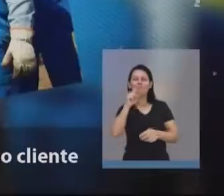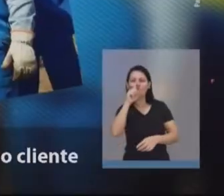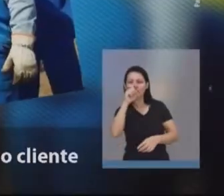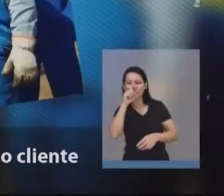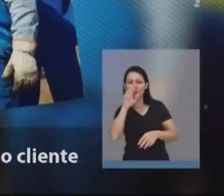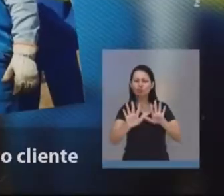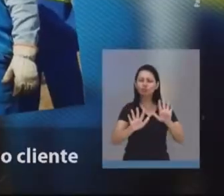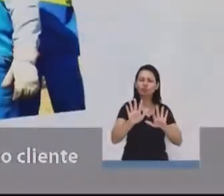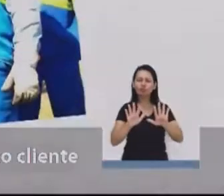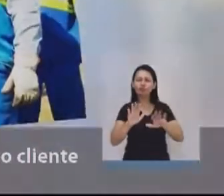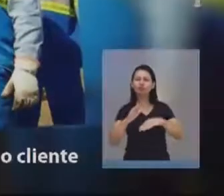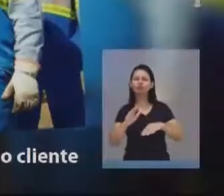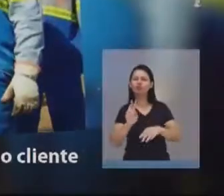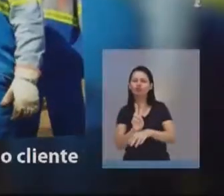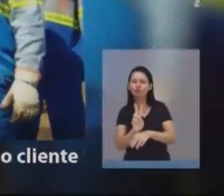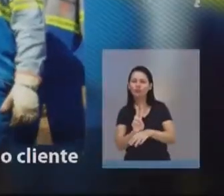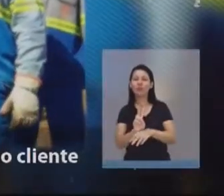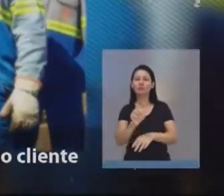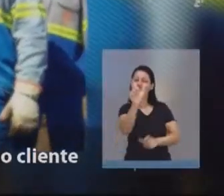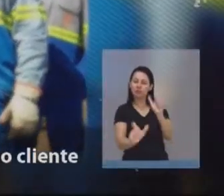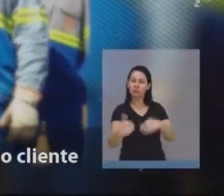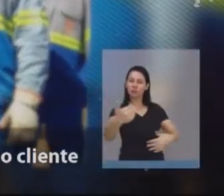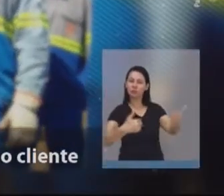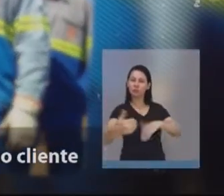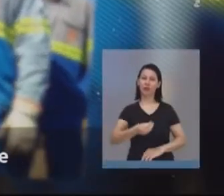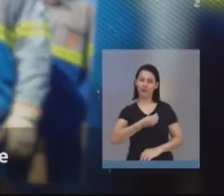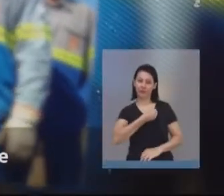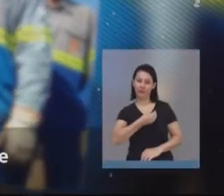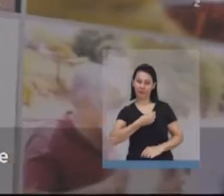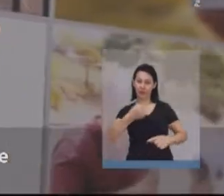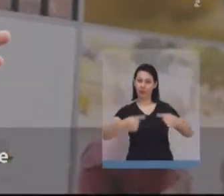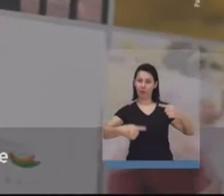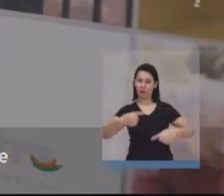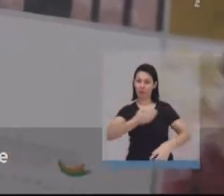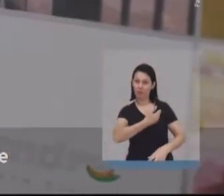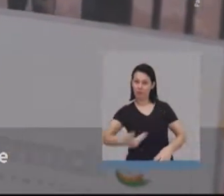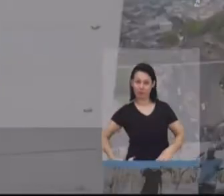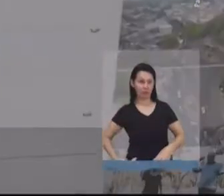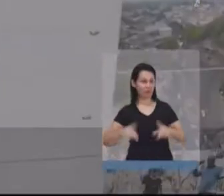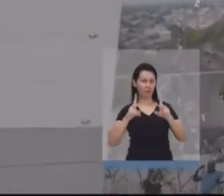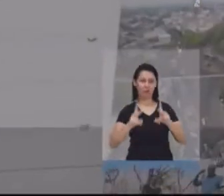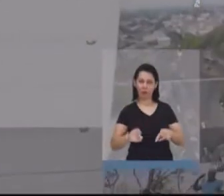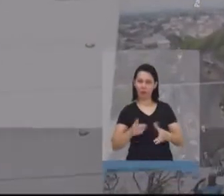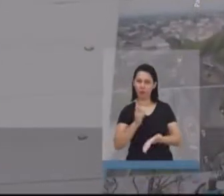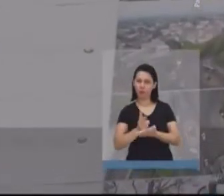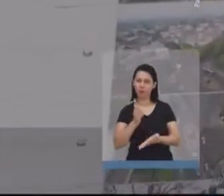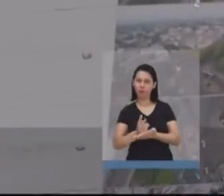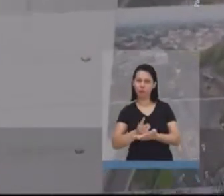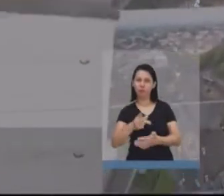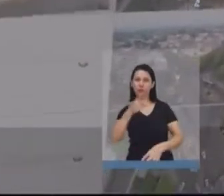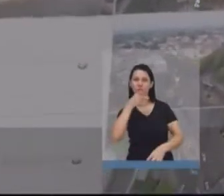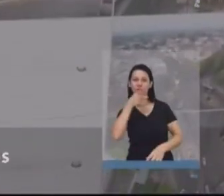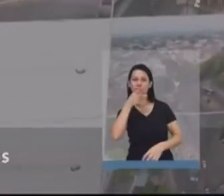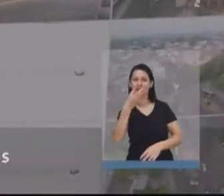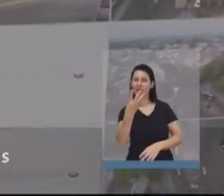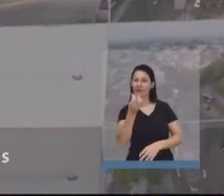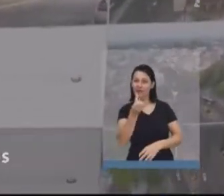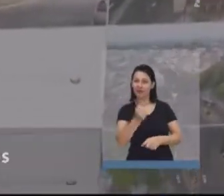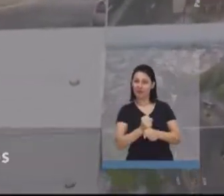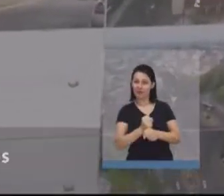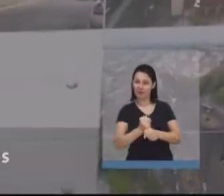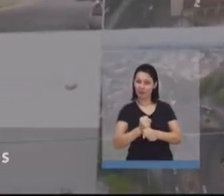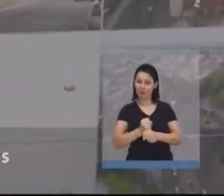das pessoas, sempre prezei pelo atendimento de qualidade ao cliente. Na vida pública não podia ser diferente. Mantenho minha coerência política.